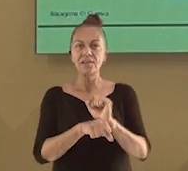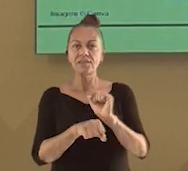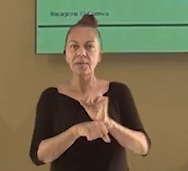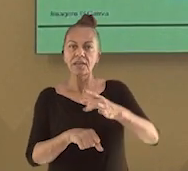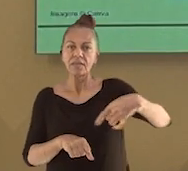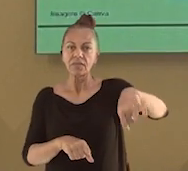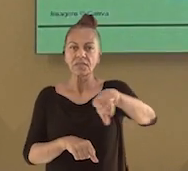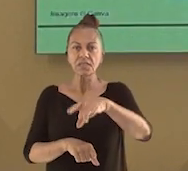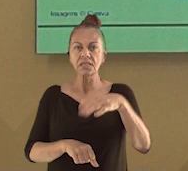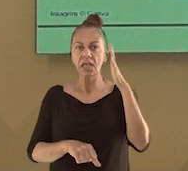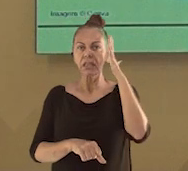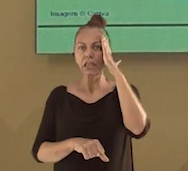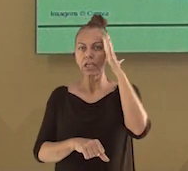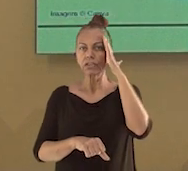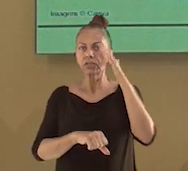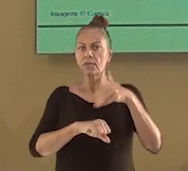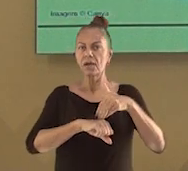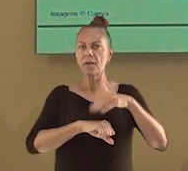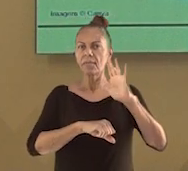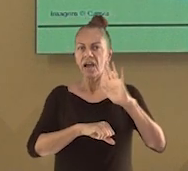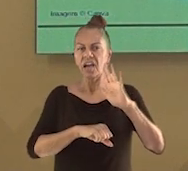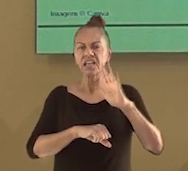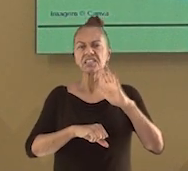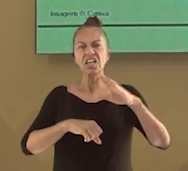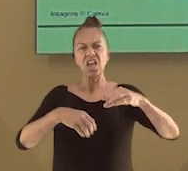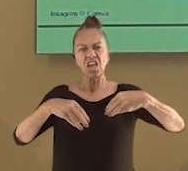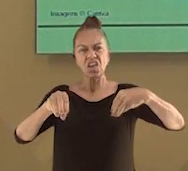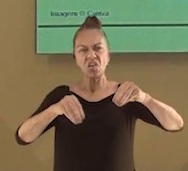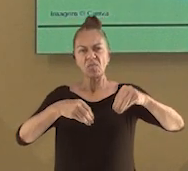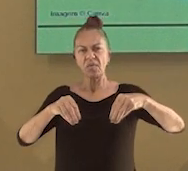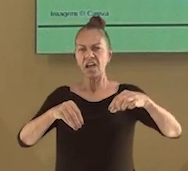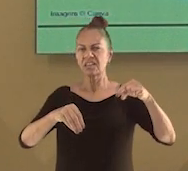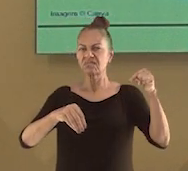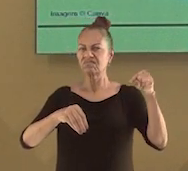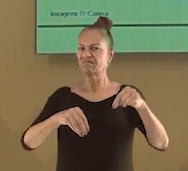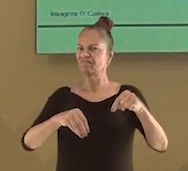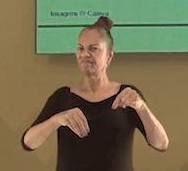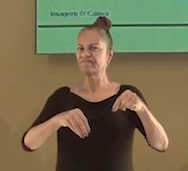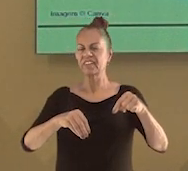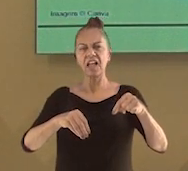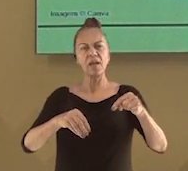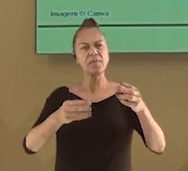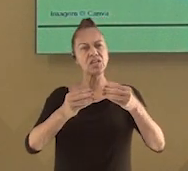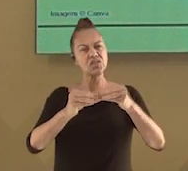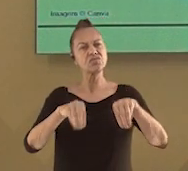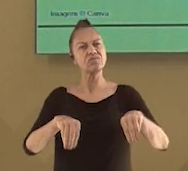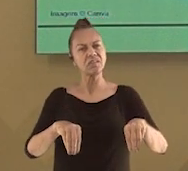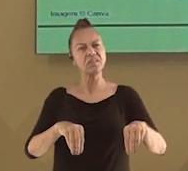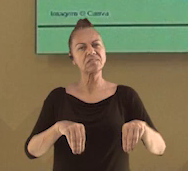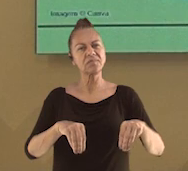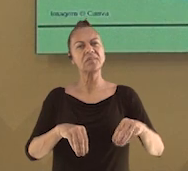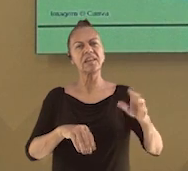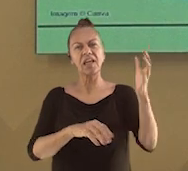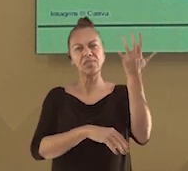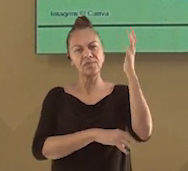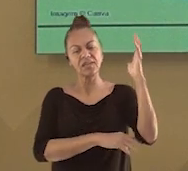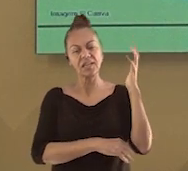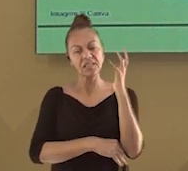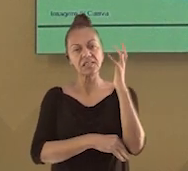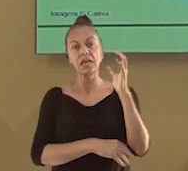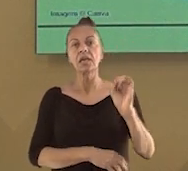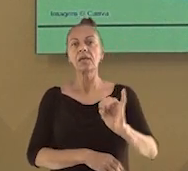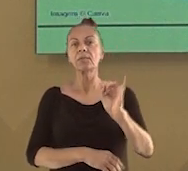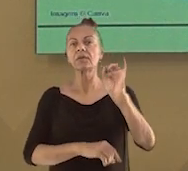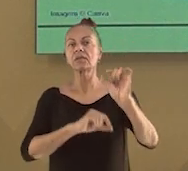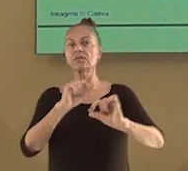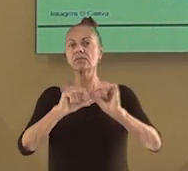isso, estudantes. Espero que vocês tenham entendido um pouco mais sobre os danos que o plástico causa à natureza. A